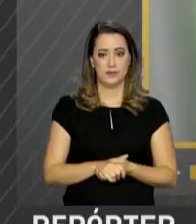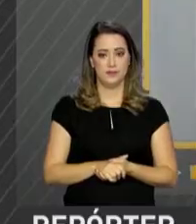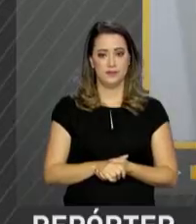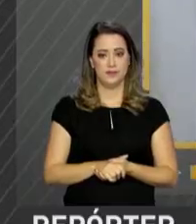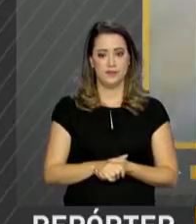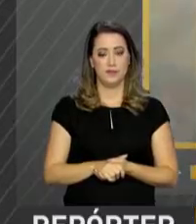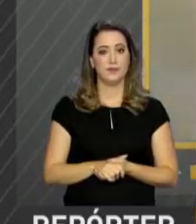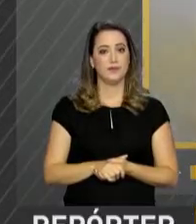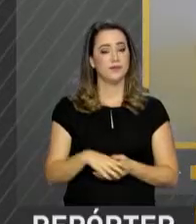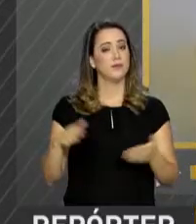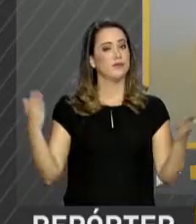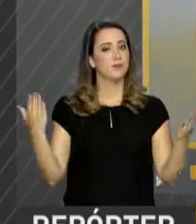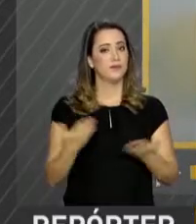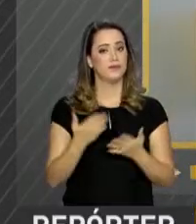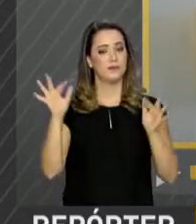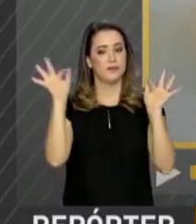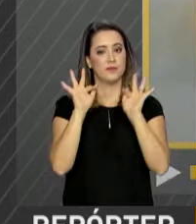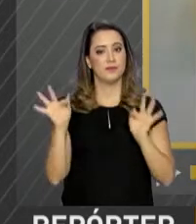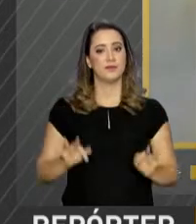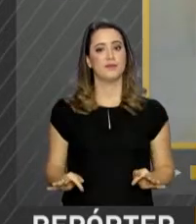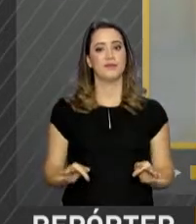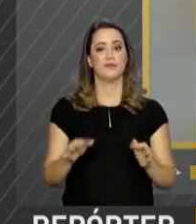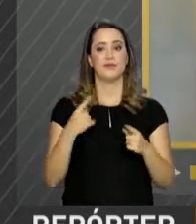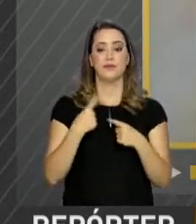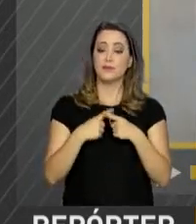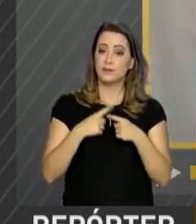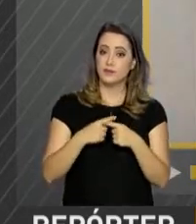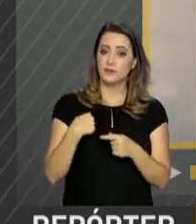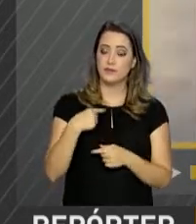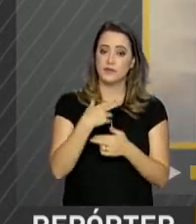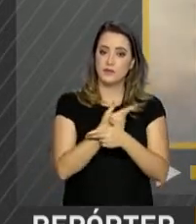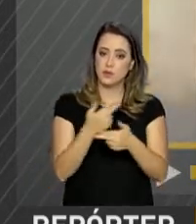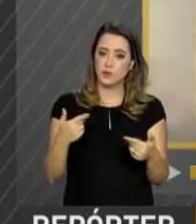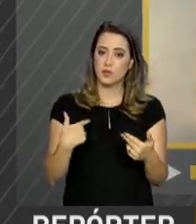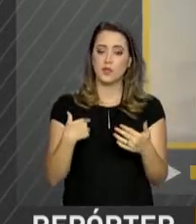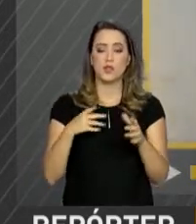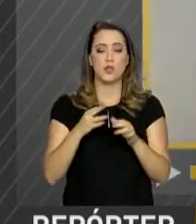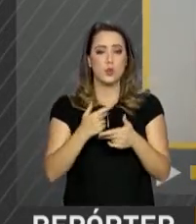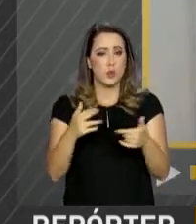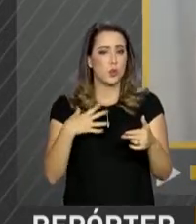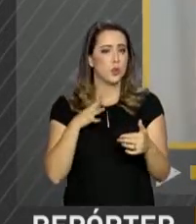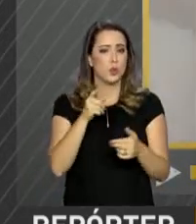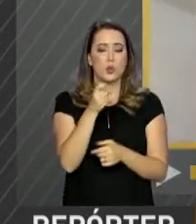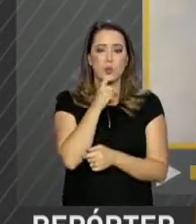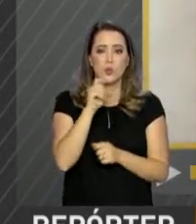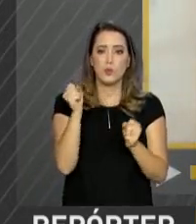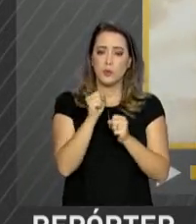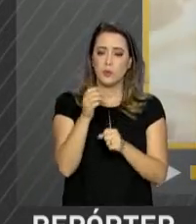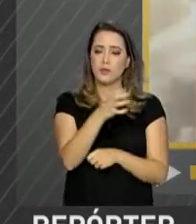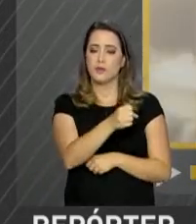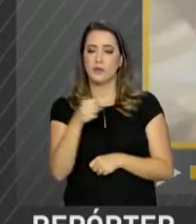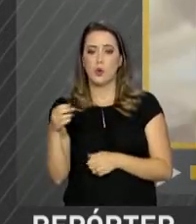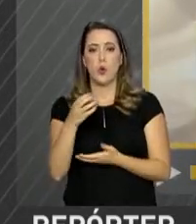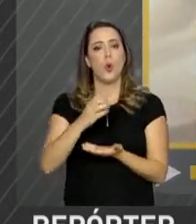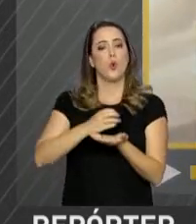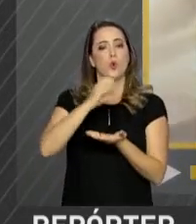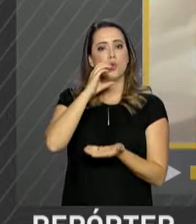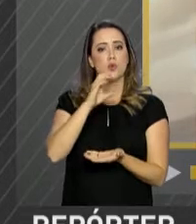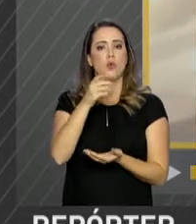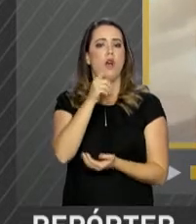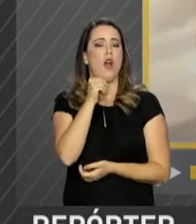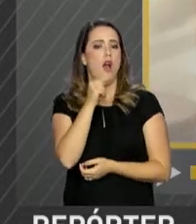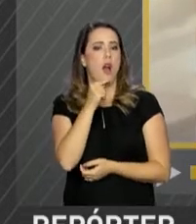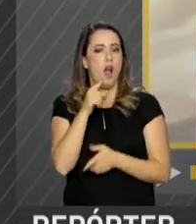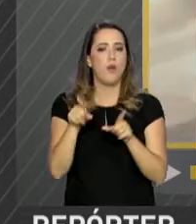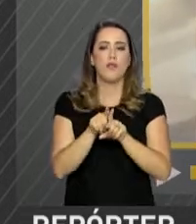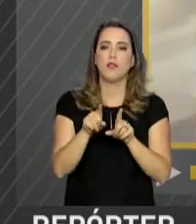Ó, hoje eu estou muito feliz, porque tem as minhas coisas geladinhas, tem o meu suco, tem a minha água geladinha